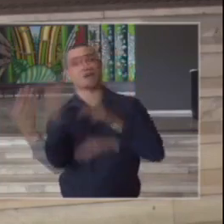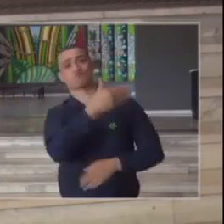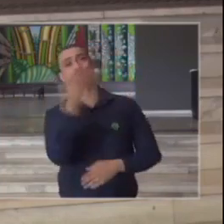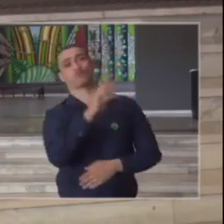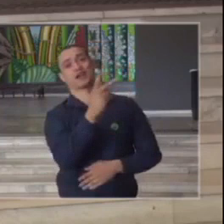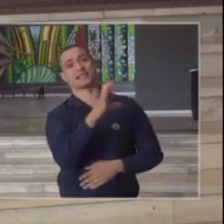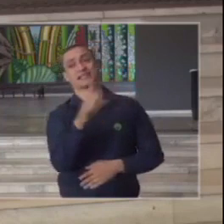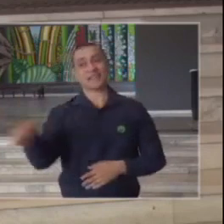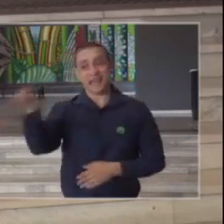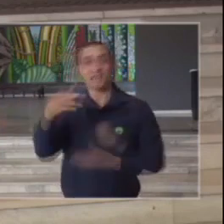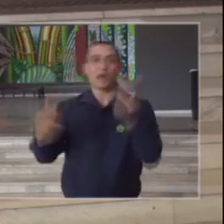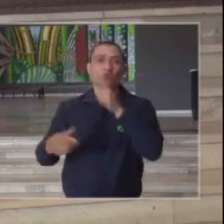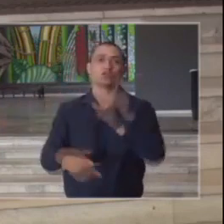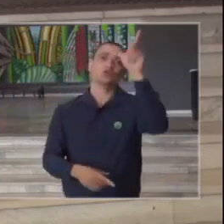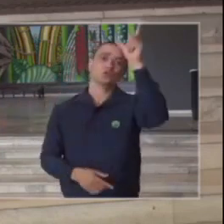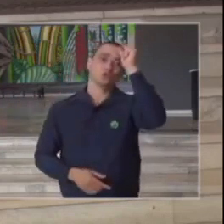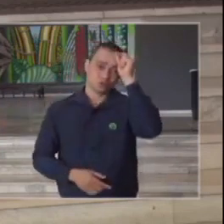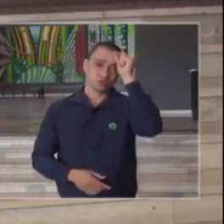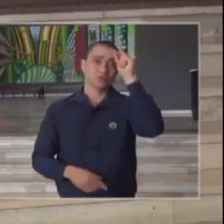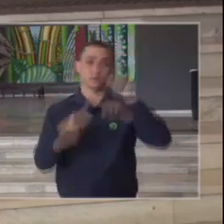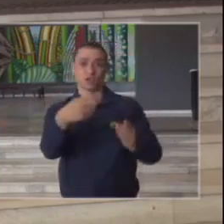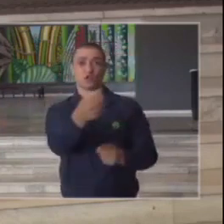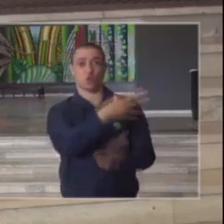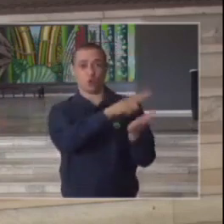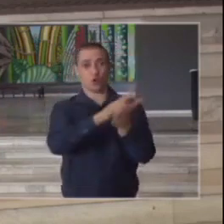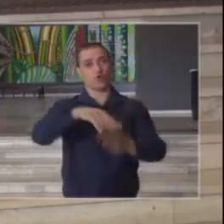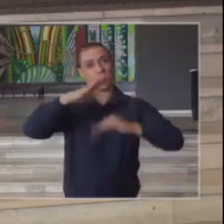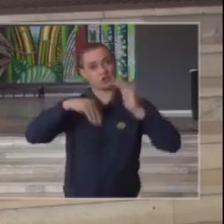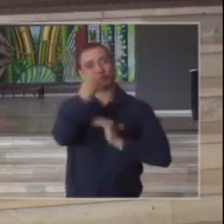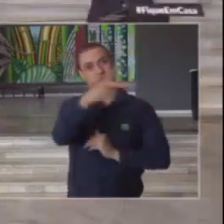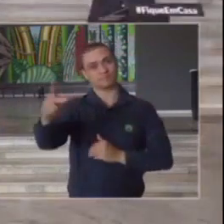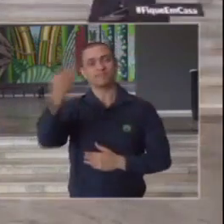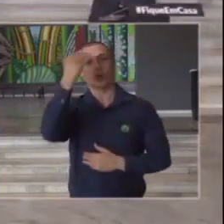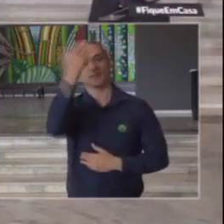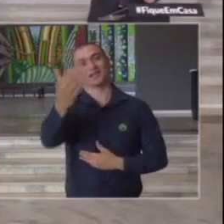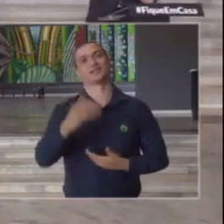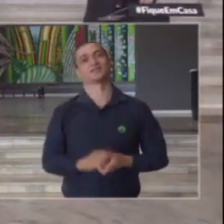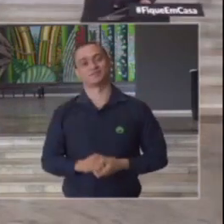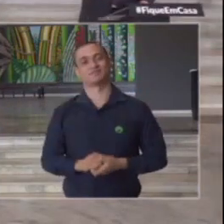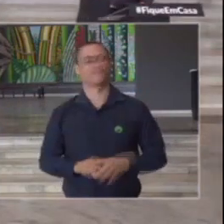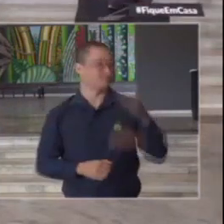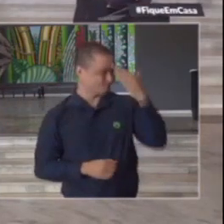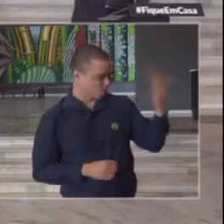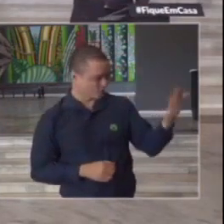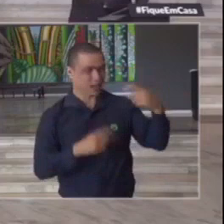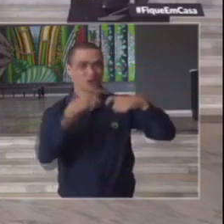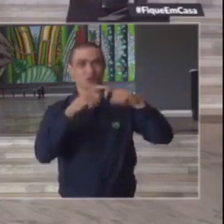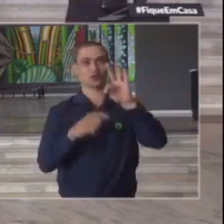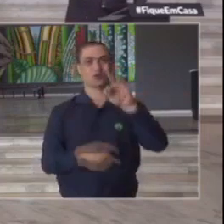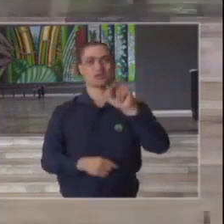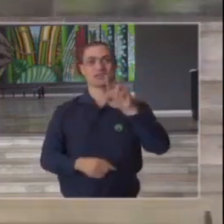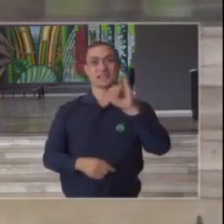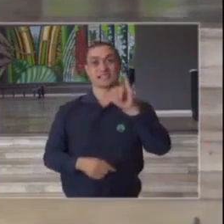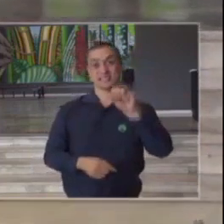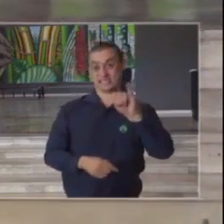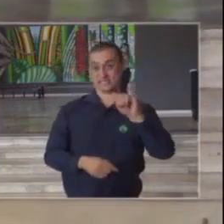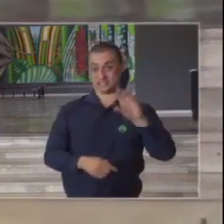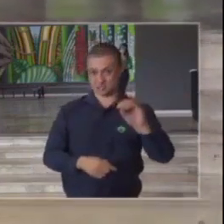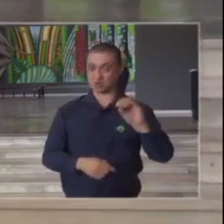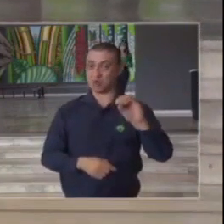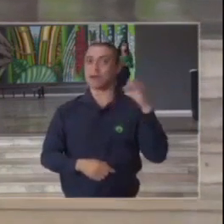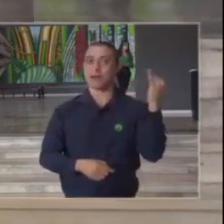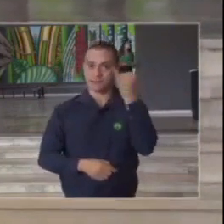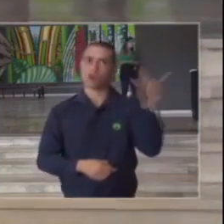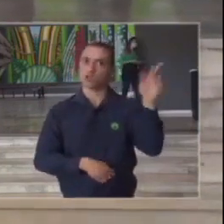beneficiada por essas atitudes muito obrigado obrigado doutor Tarcísio Barros Filho muito